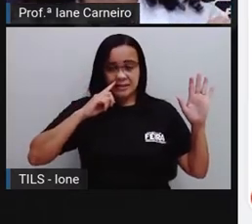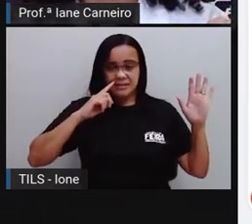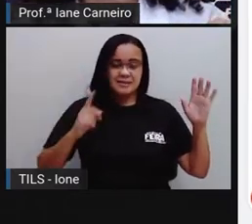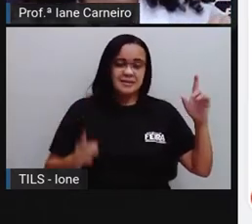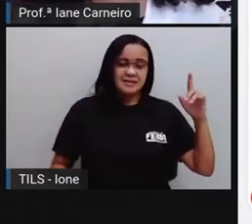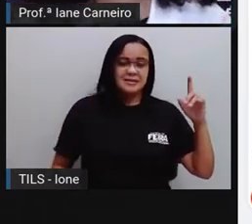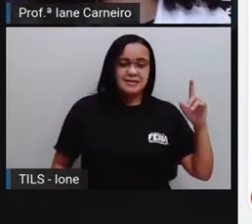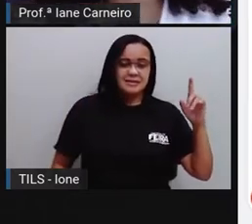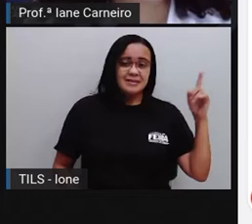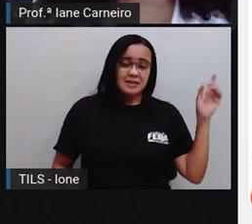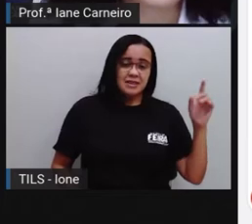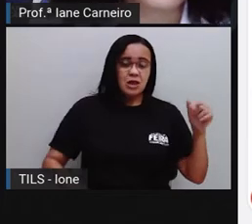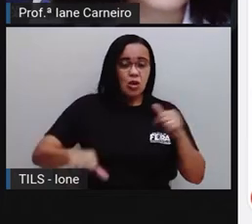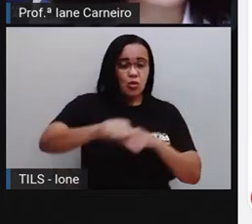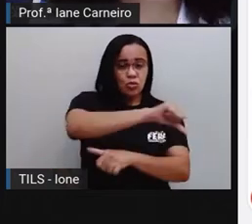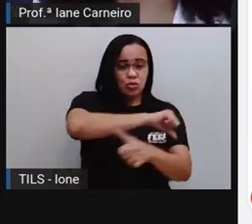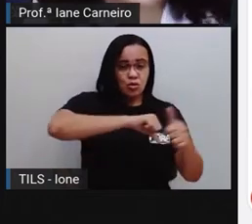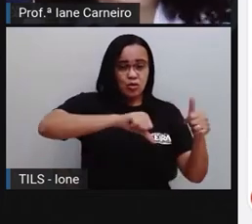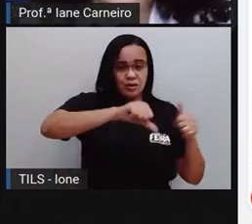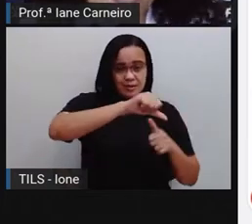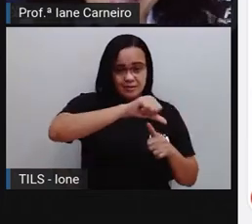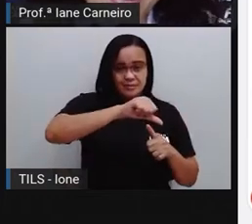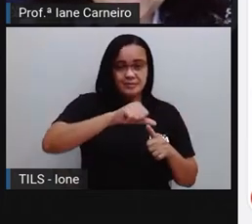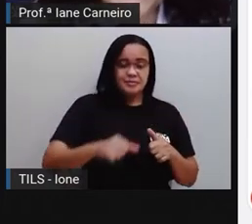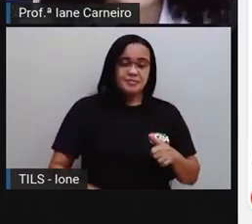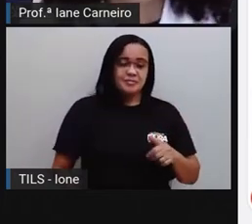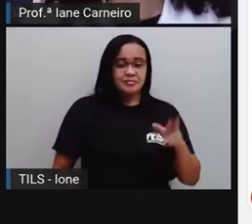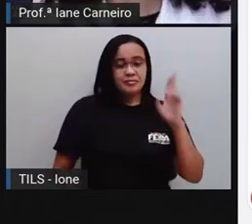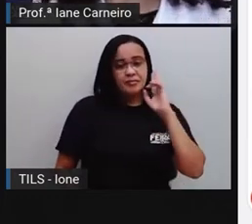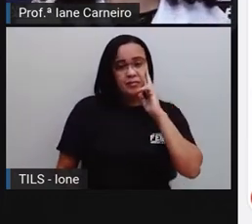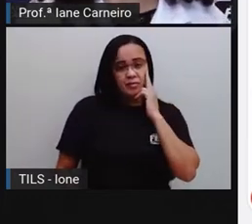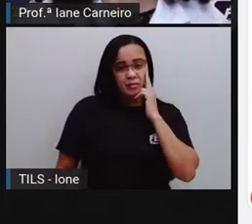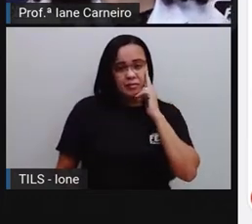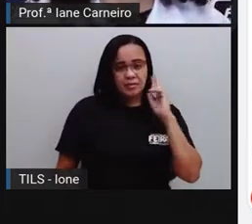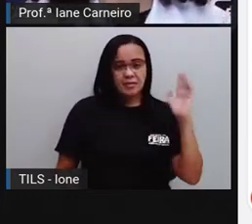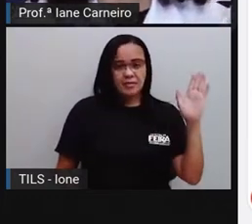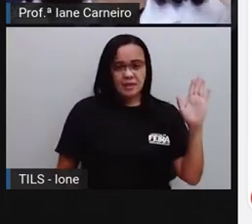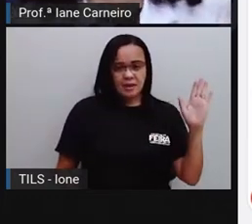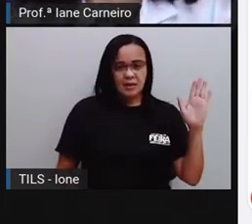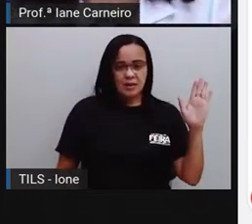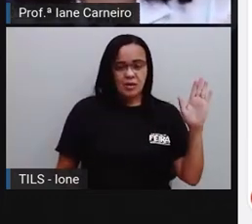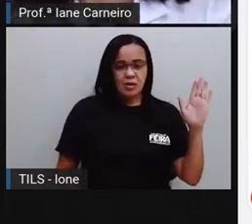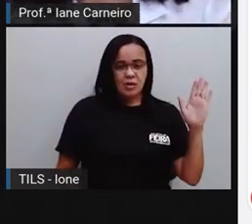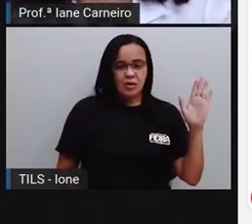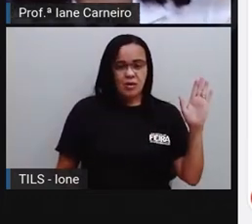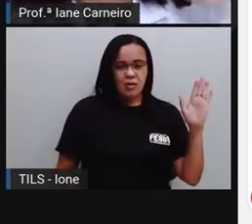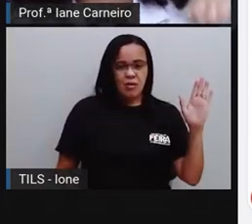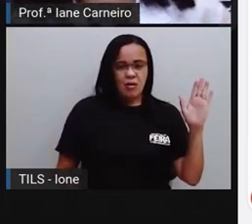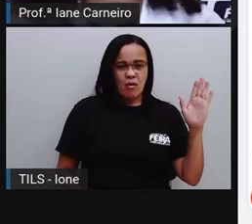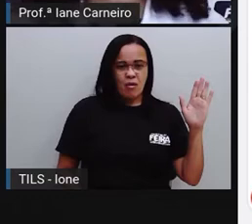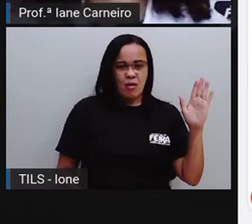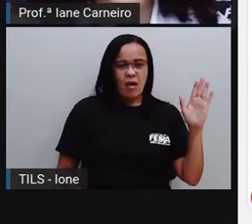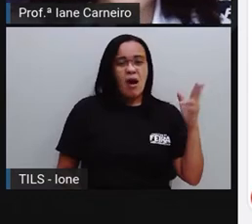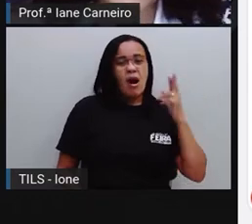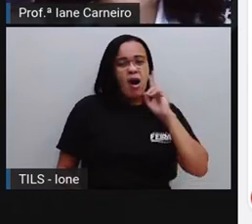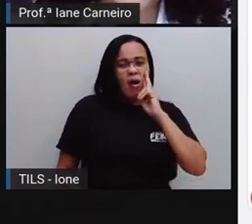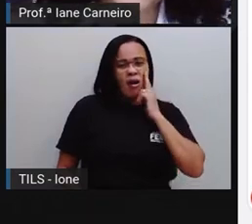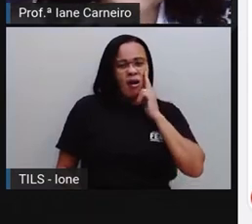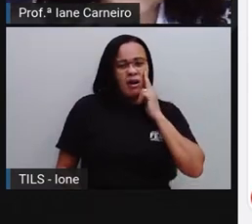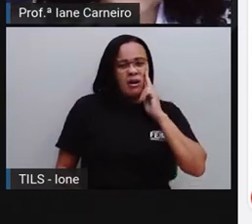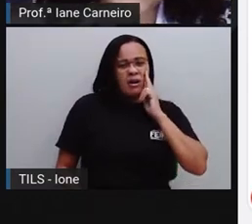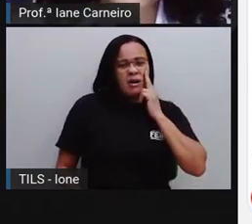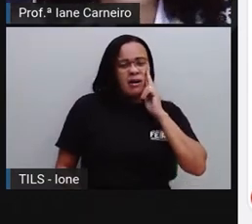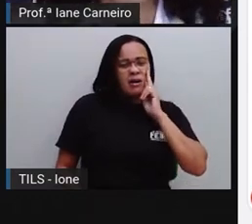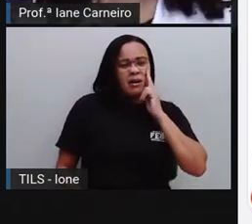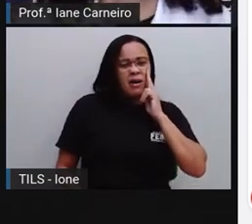Pró, tá vendo? Mas você também está levantando a mão direita. Se a Pró levantar, ó, a mão rosa, que é a mão